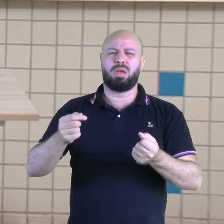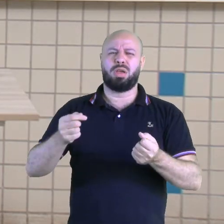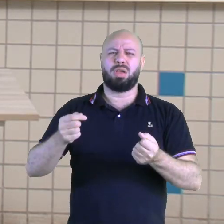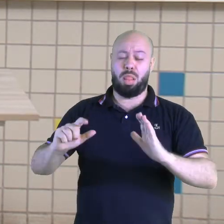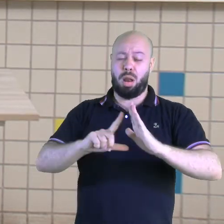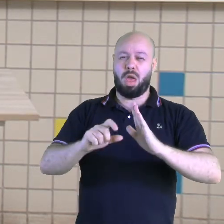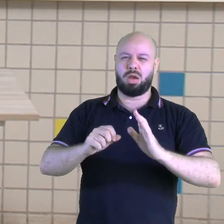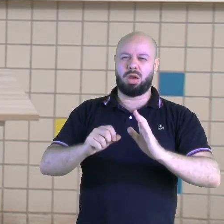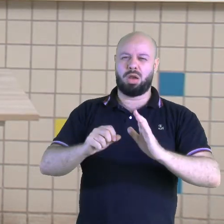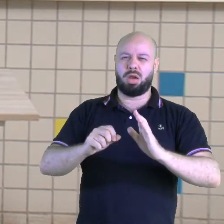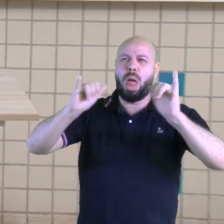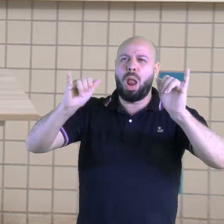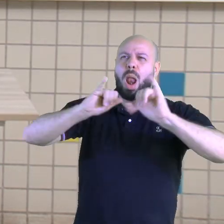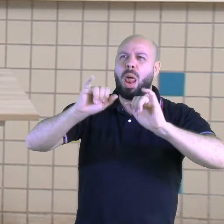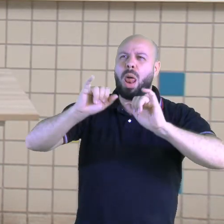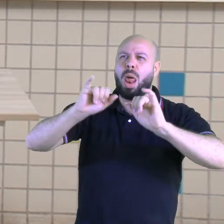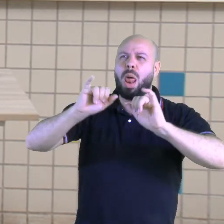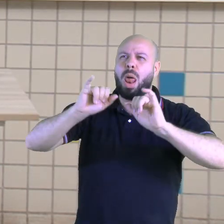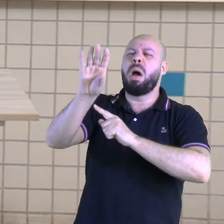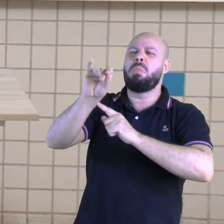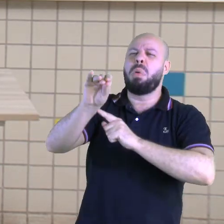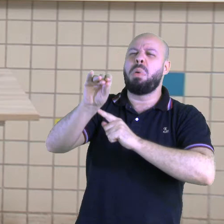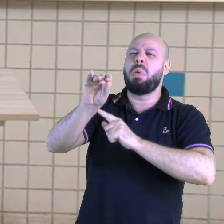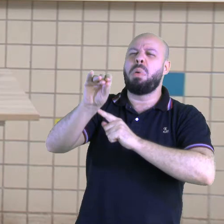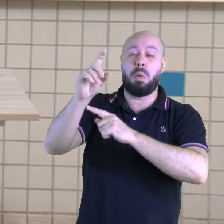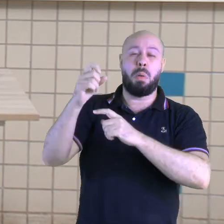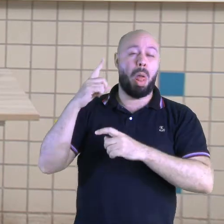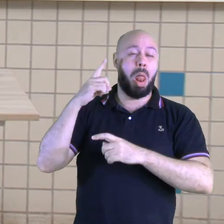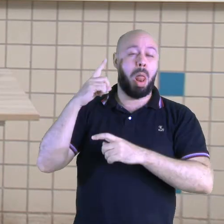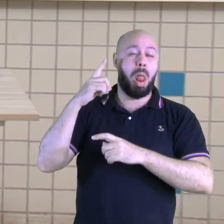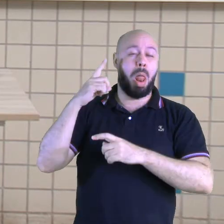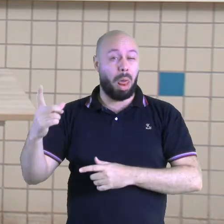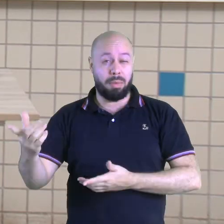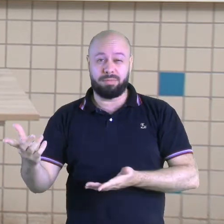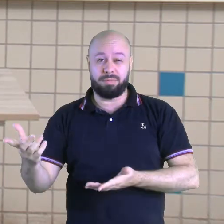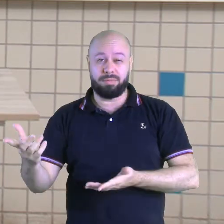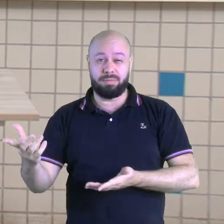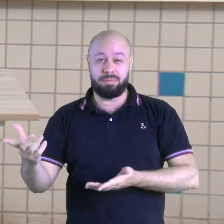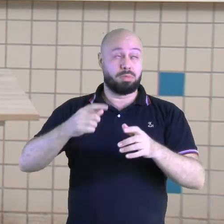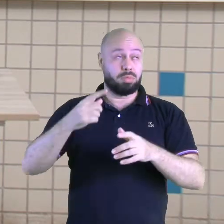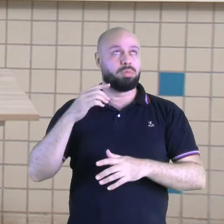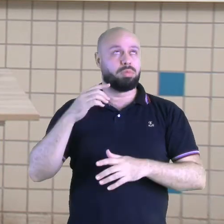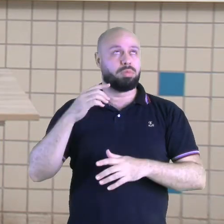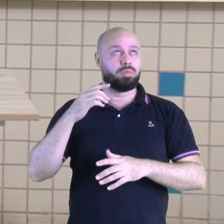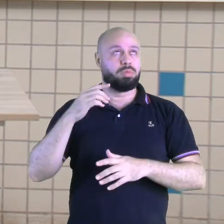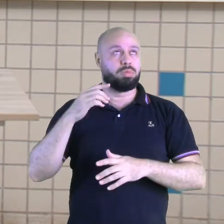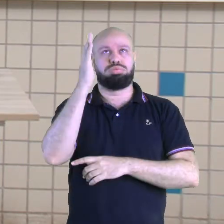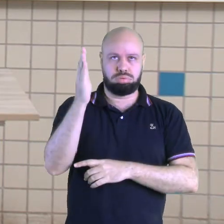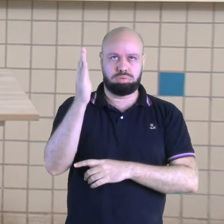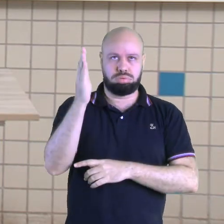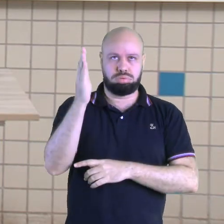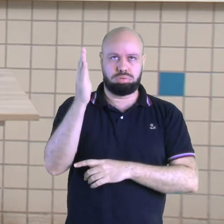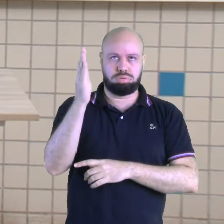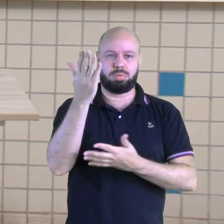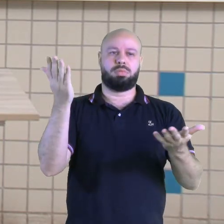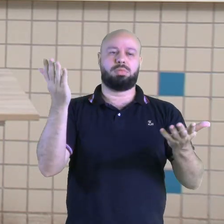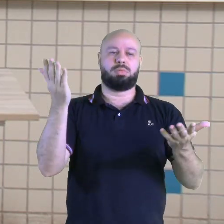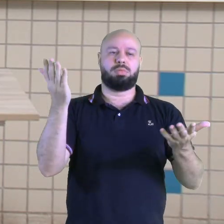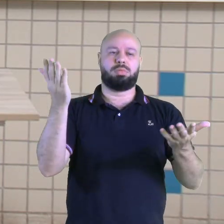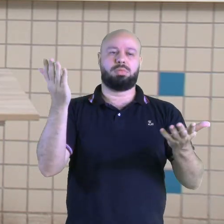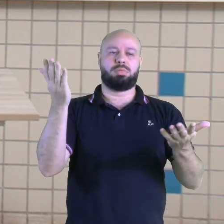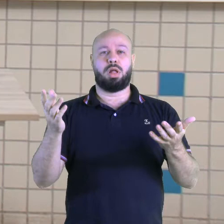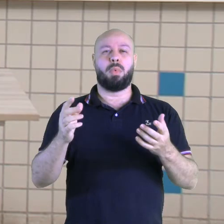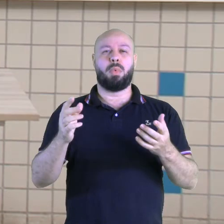propaganda do comércio da loja, aquilo ali é muito barulho e às vezes a gente fica meio atordoado, não é mesmo? Tira a nossa